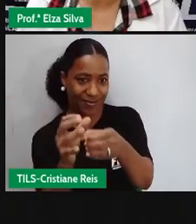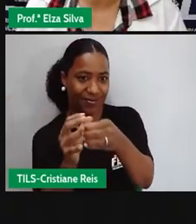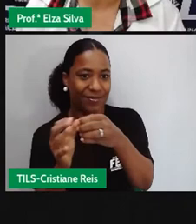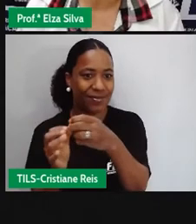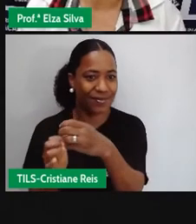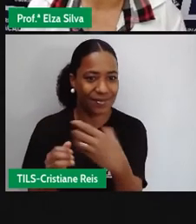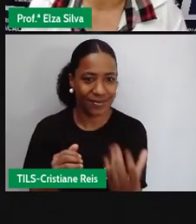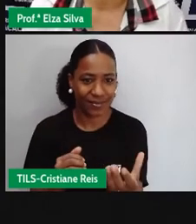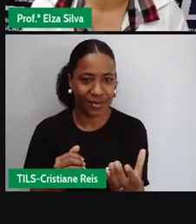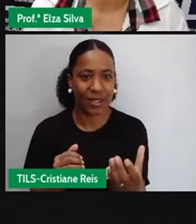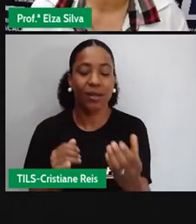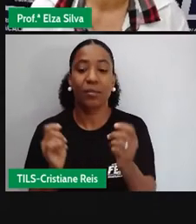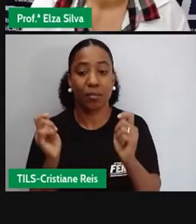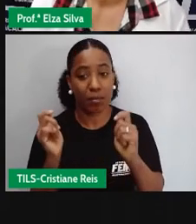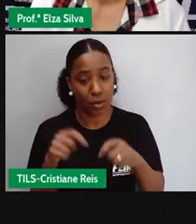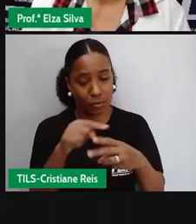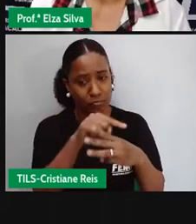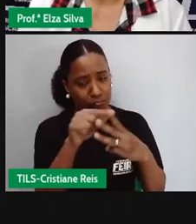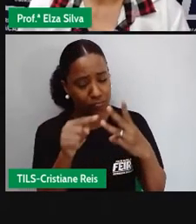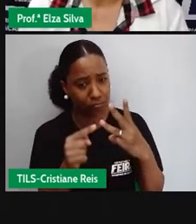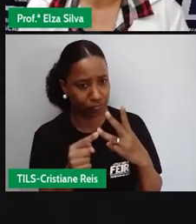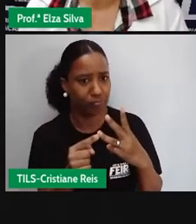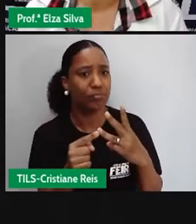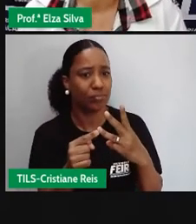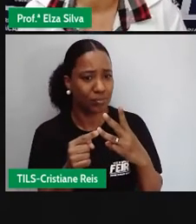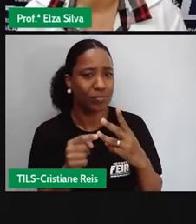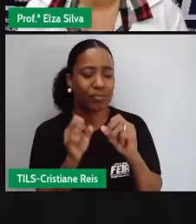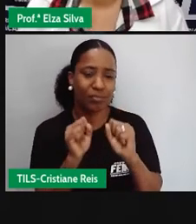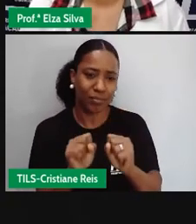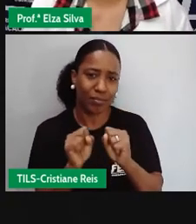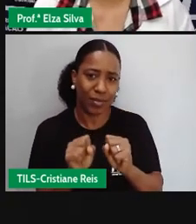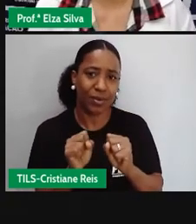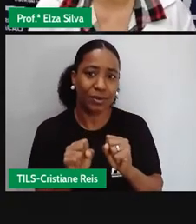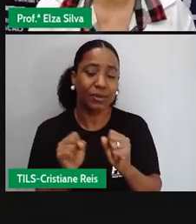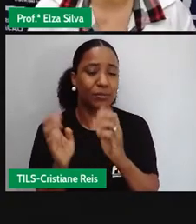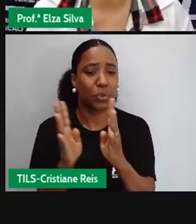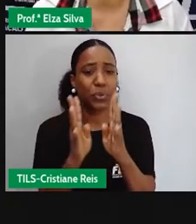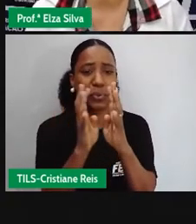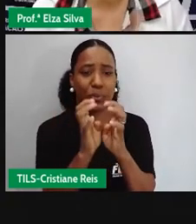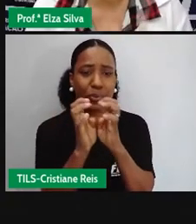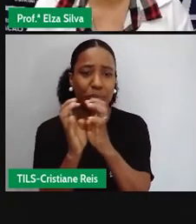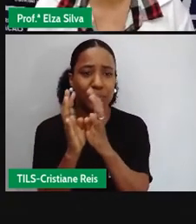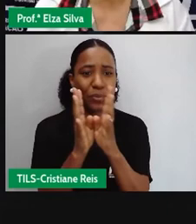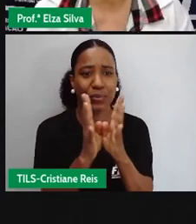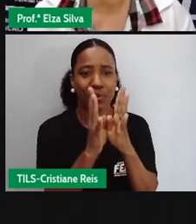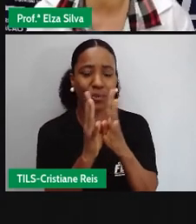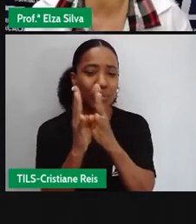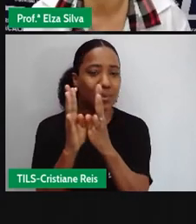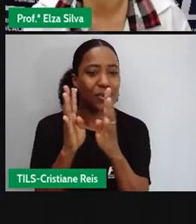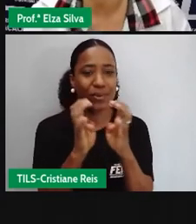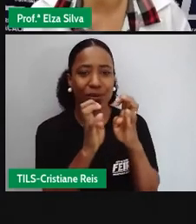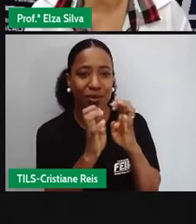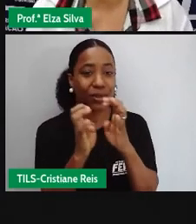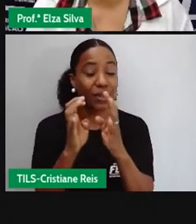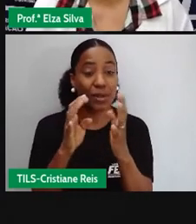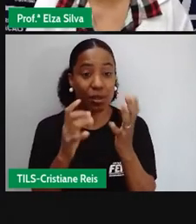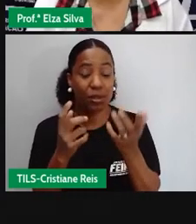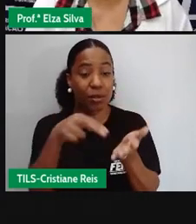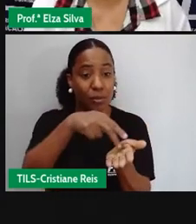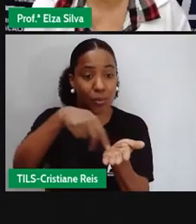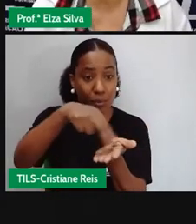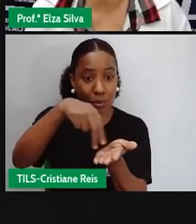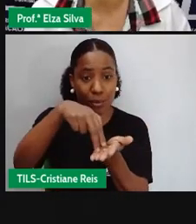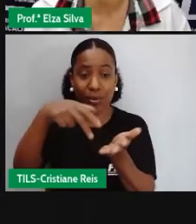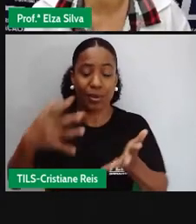Essas três possibilidades. Também com a quadrilha, você pode utilizar usando a criatividade para animar